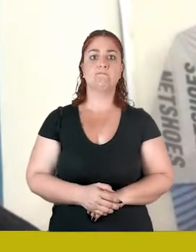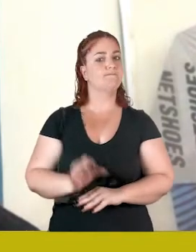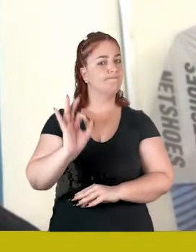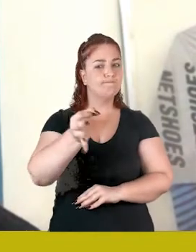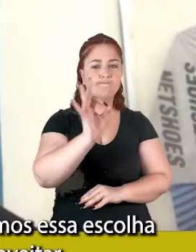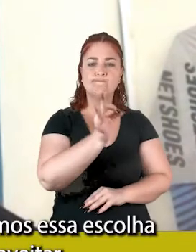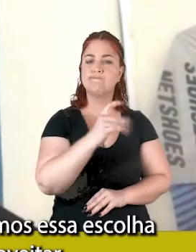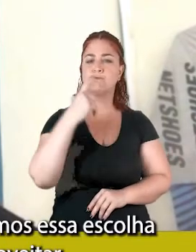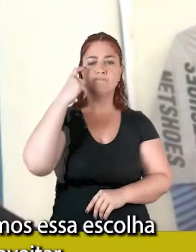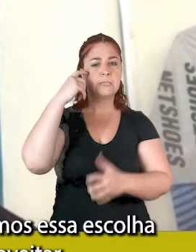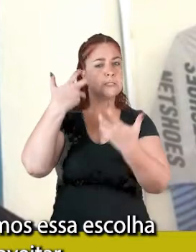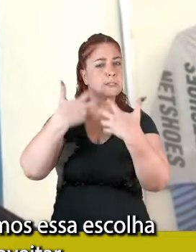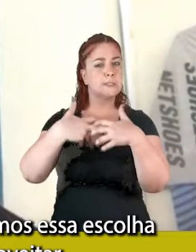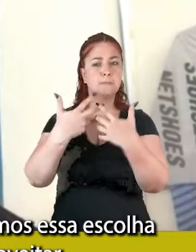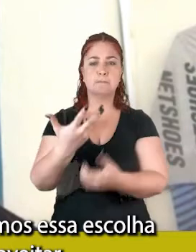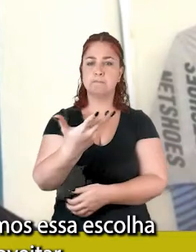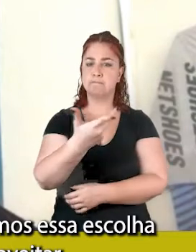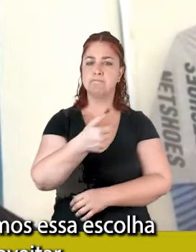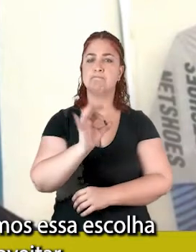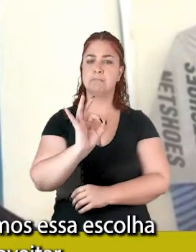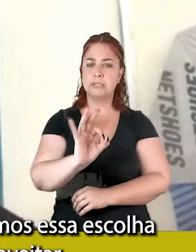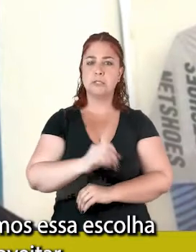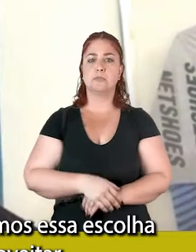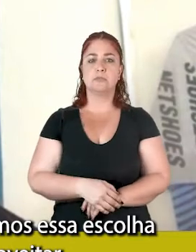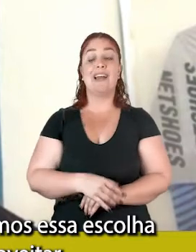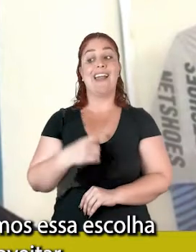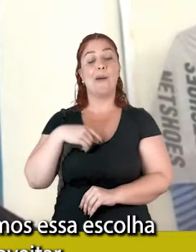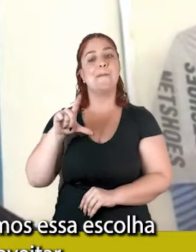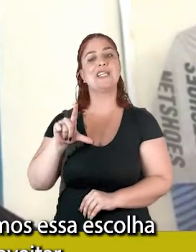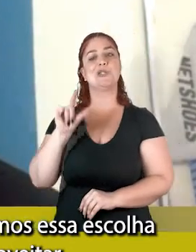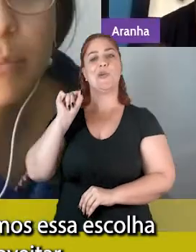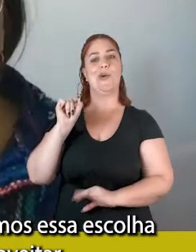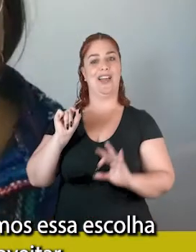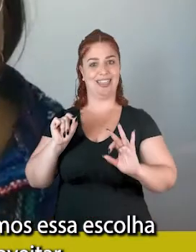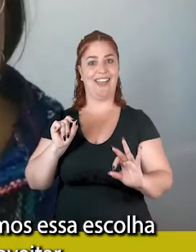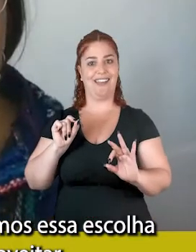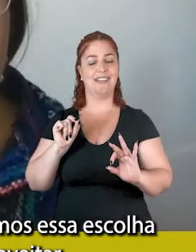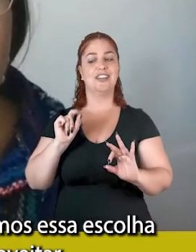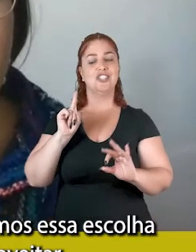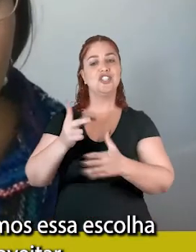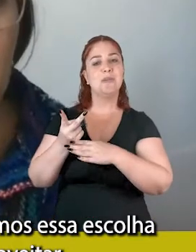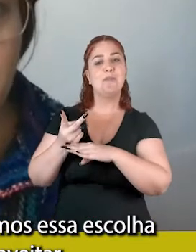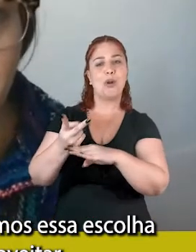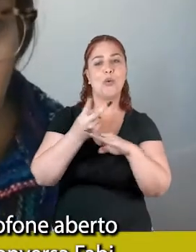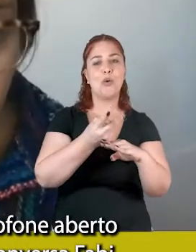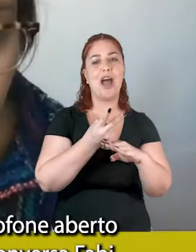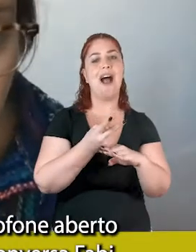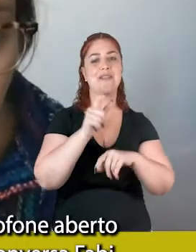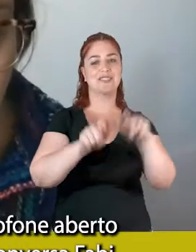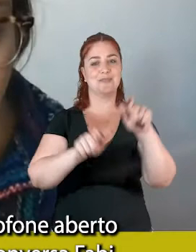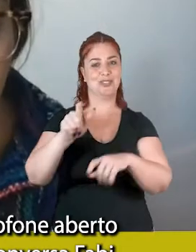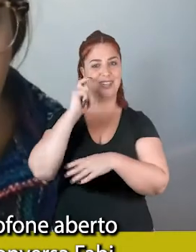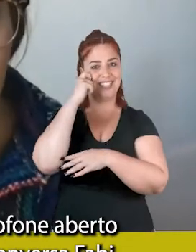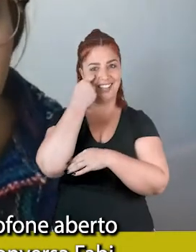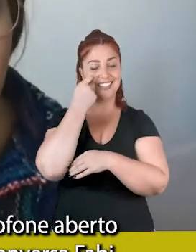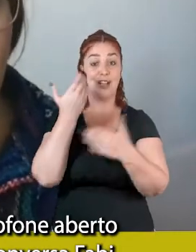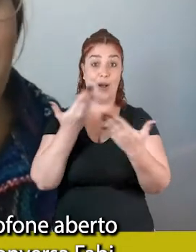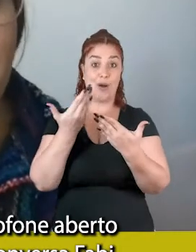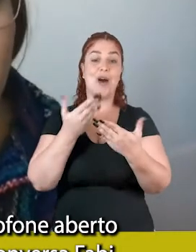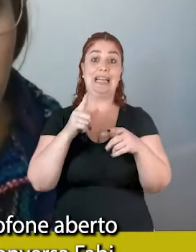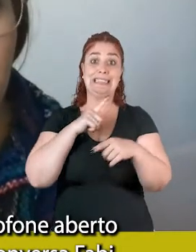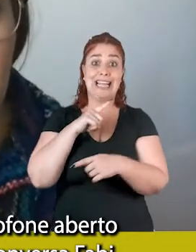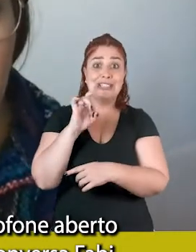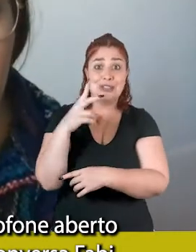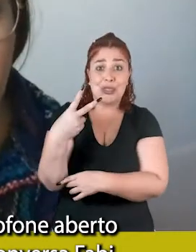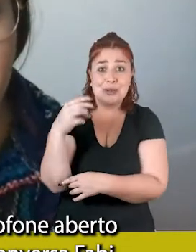Sensacional, acho que somos todos, temos essa escolha aí, e essa busca, e aproveitar que eu estou com o microfone aberto, temos